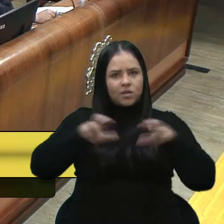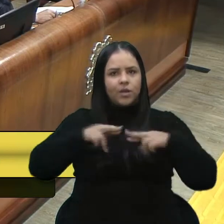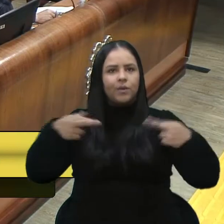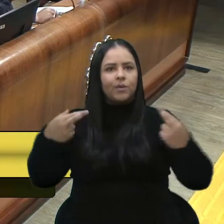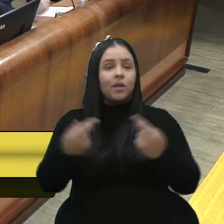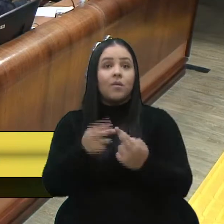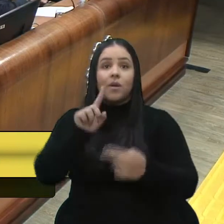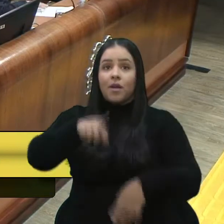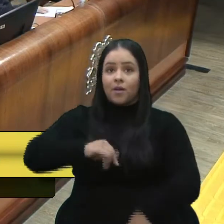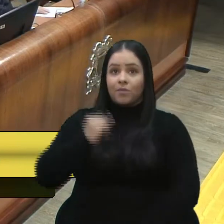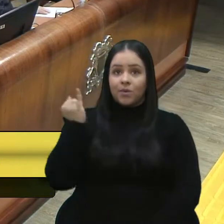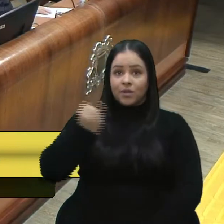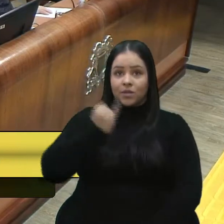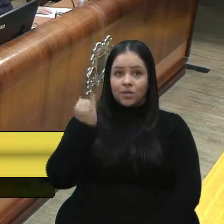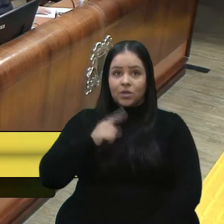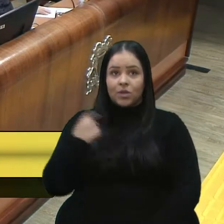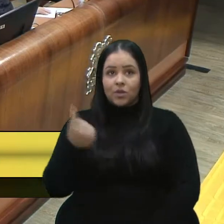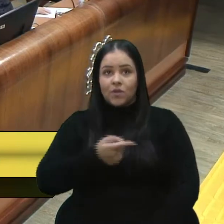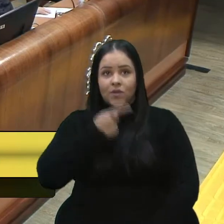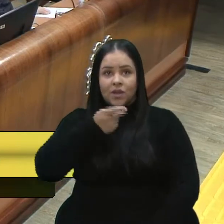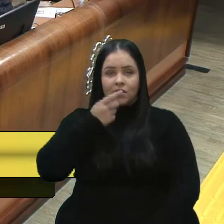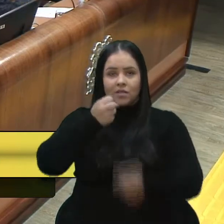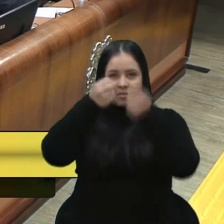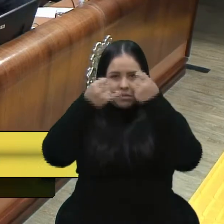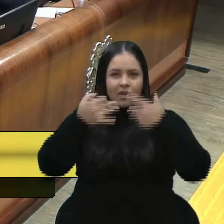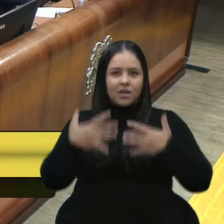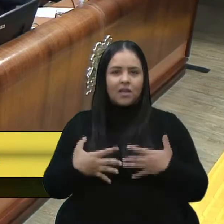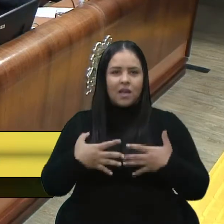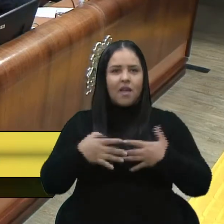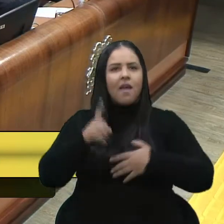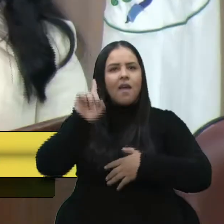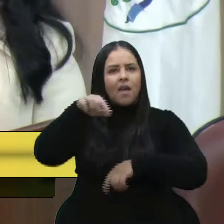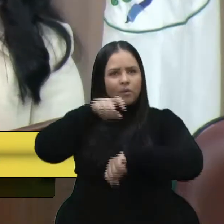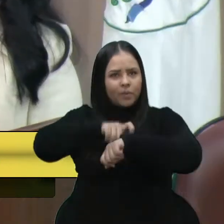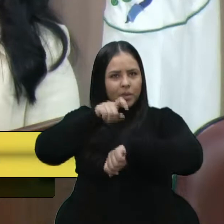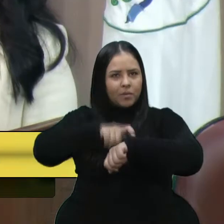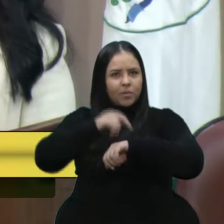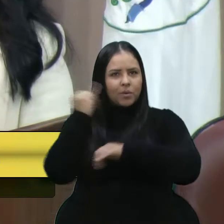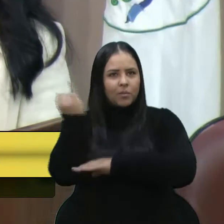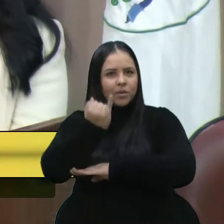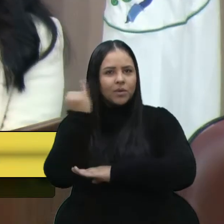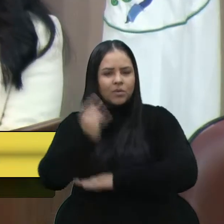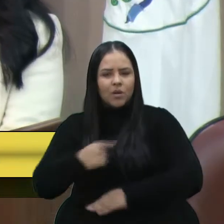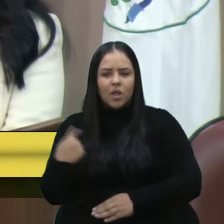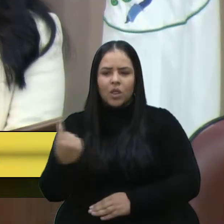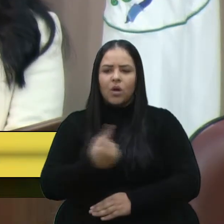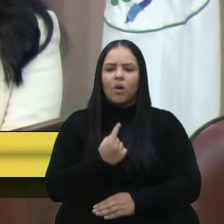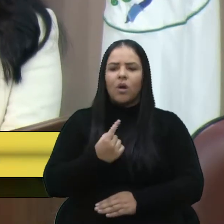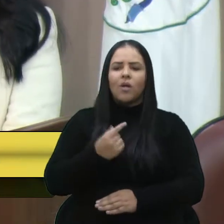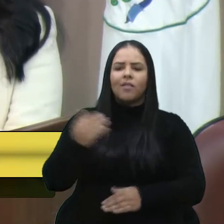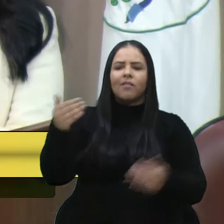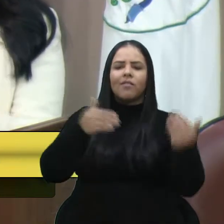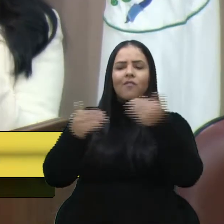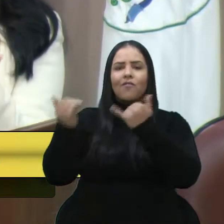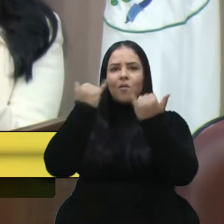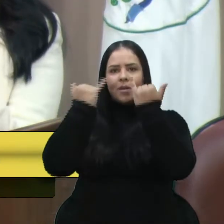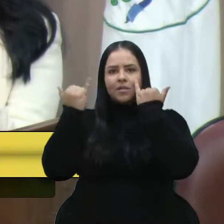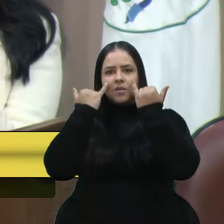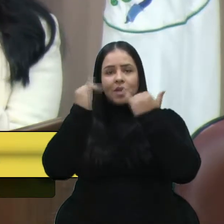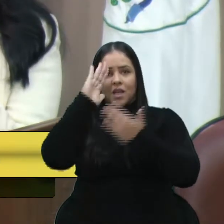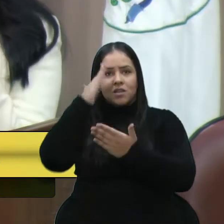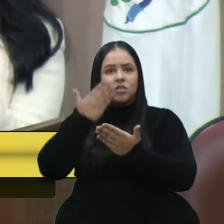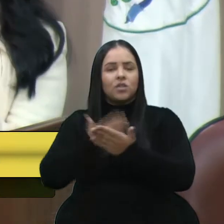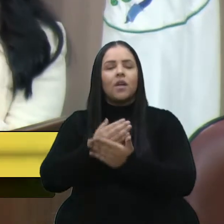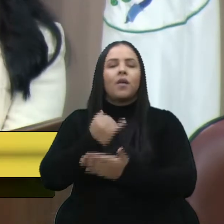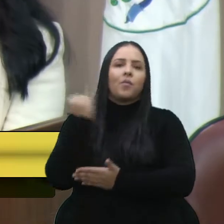diga sempre, explique aqui, ele é sempre um espaço muito importante para que nós possamos trazer informações que nós julgamos importantes, tanto